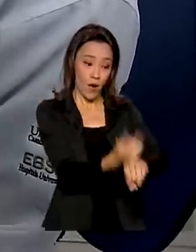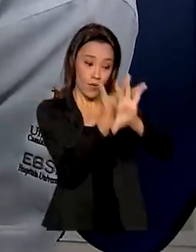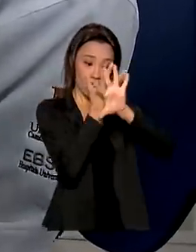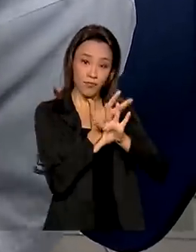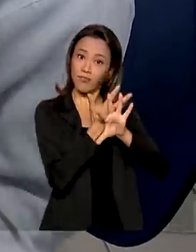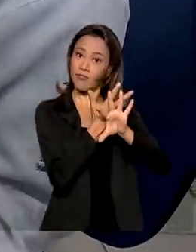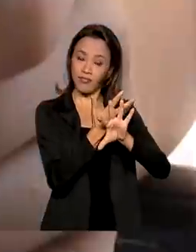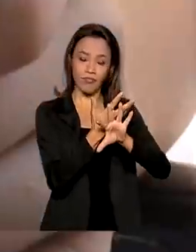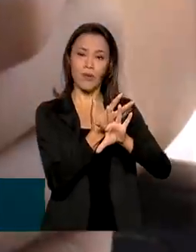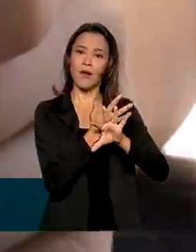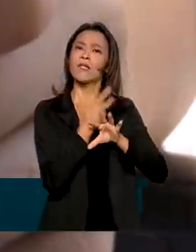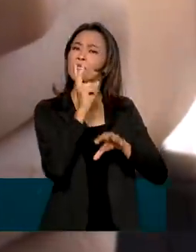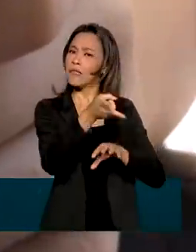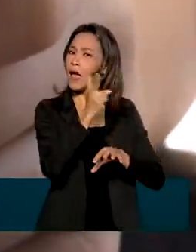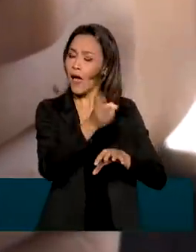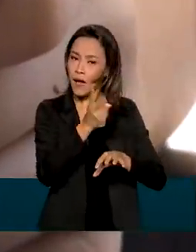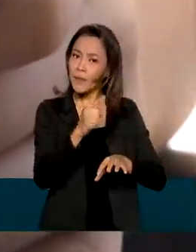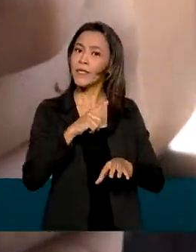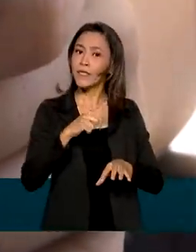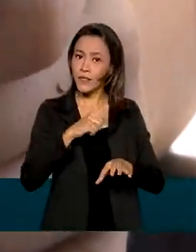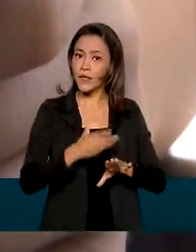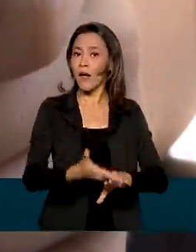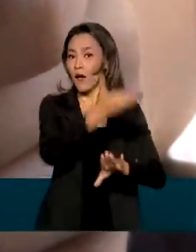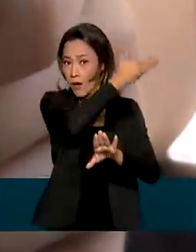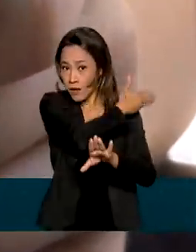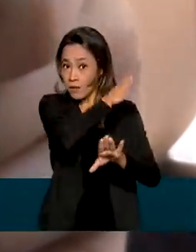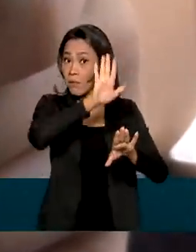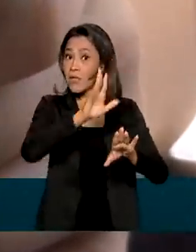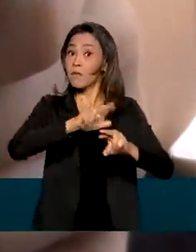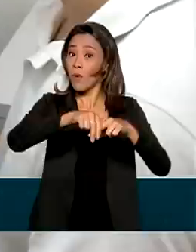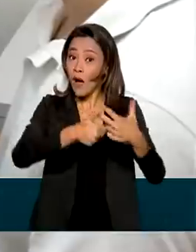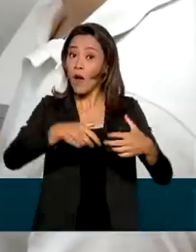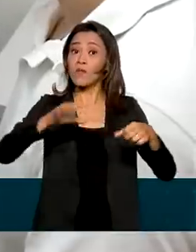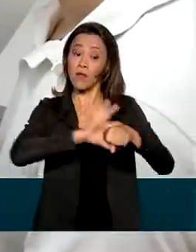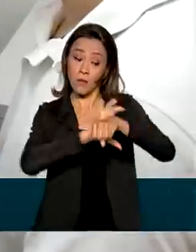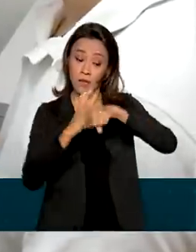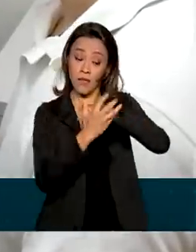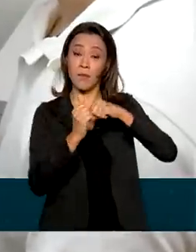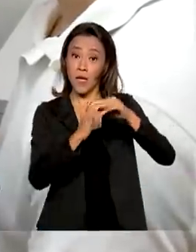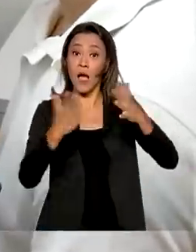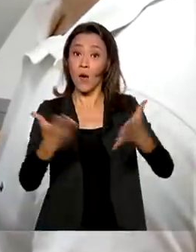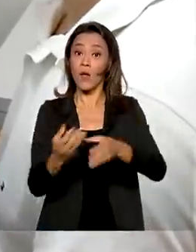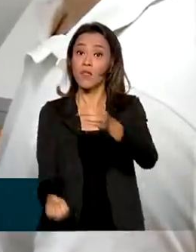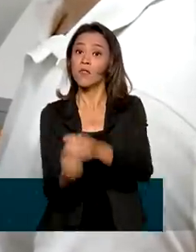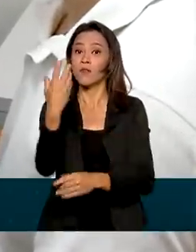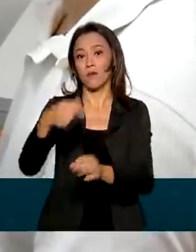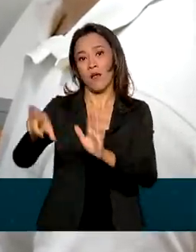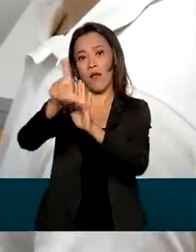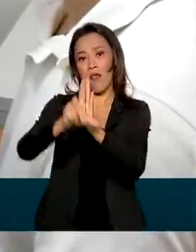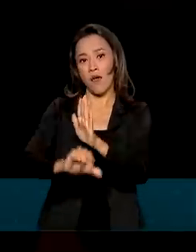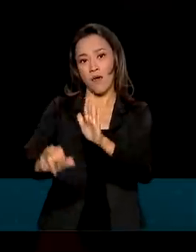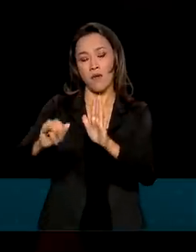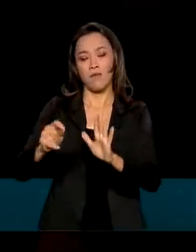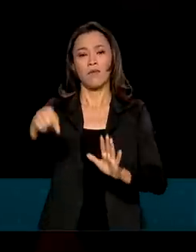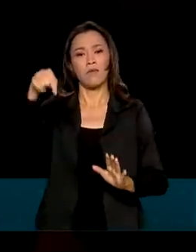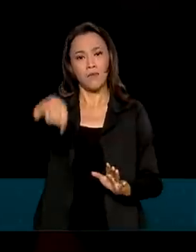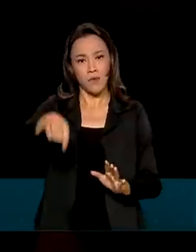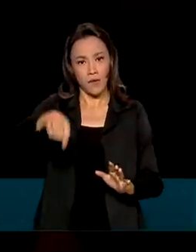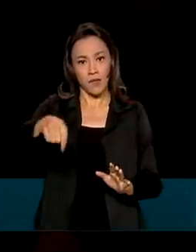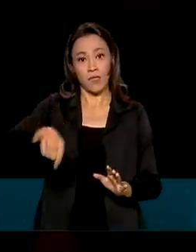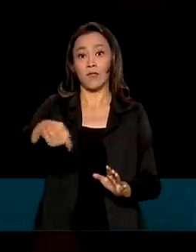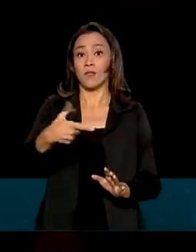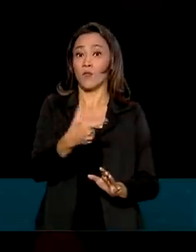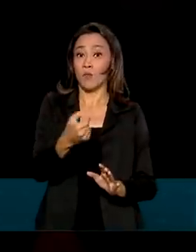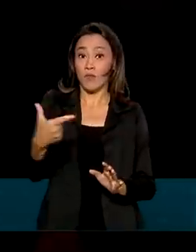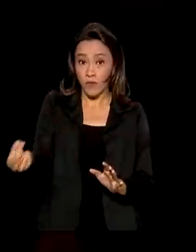sempre existiram, mas por causa da pandemia, foram regulamentadas por lei em abril de 2020. Esse tipo